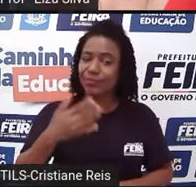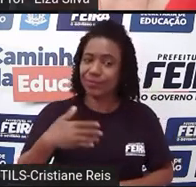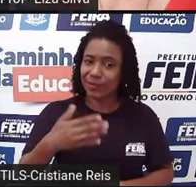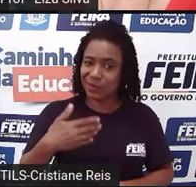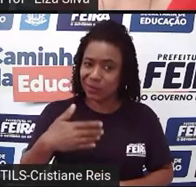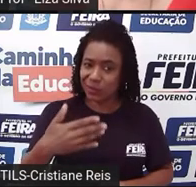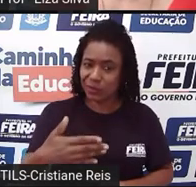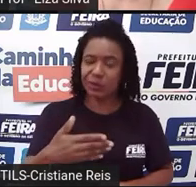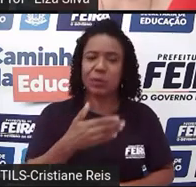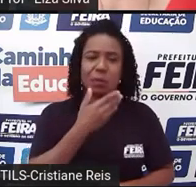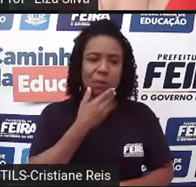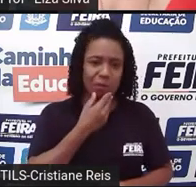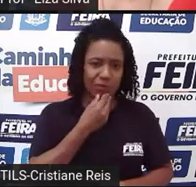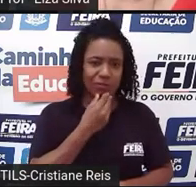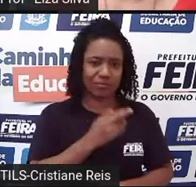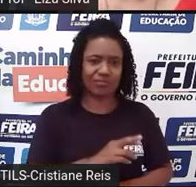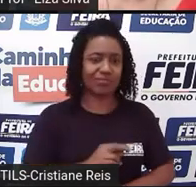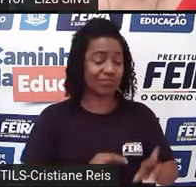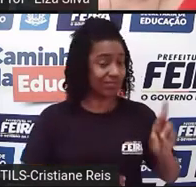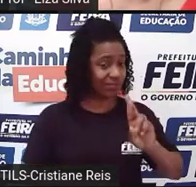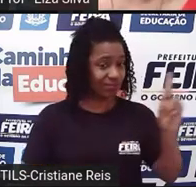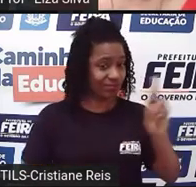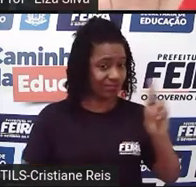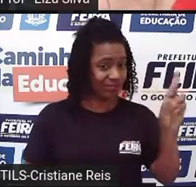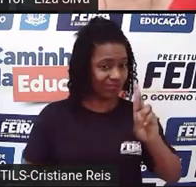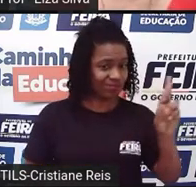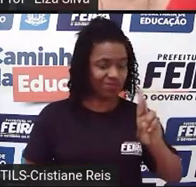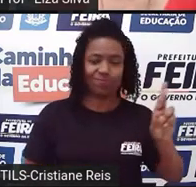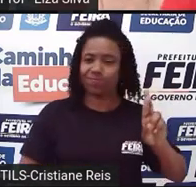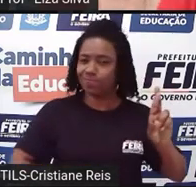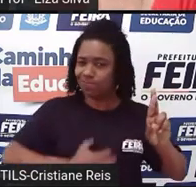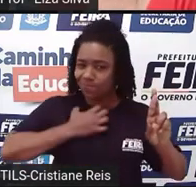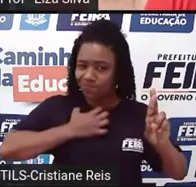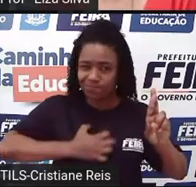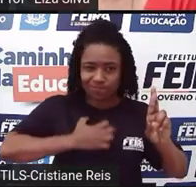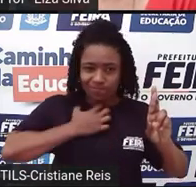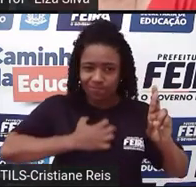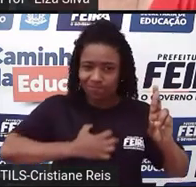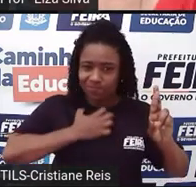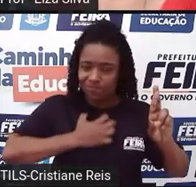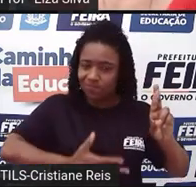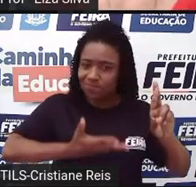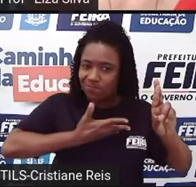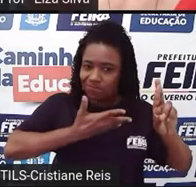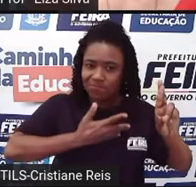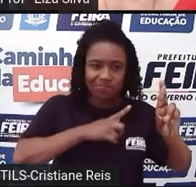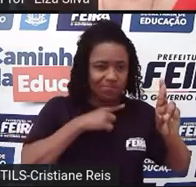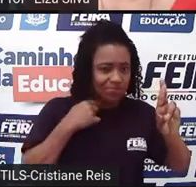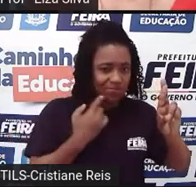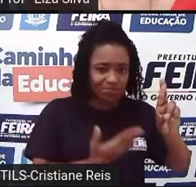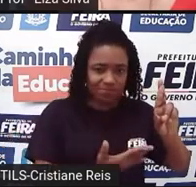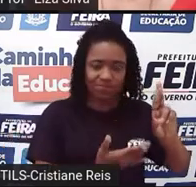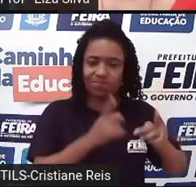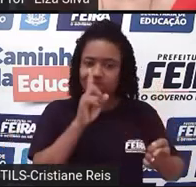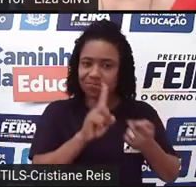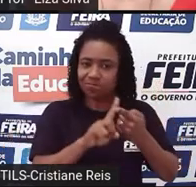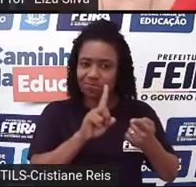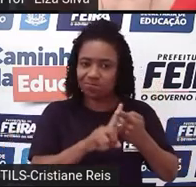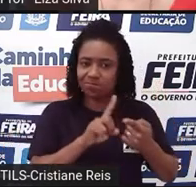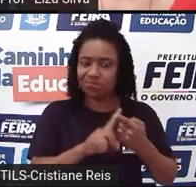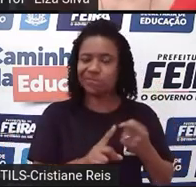vinga e mata Tibalt, que é o primo de Julieta, que matou o seu melhor amigo. Então, vejamos aqui,